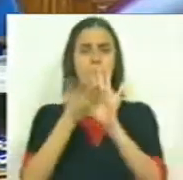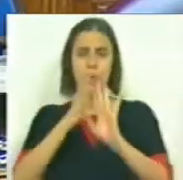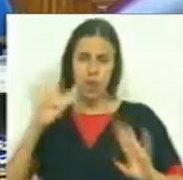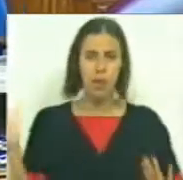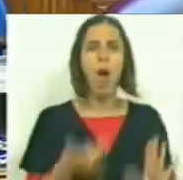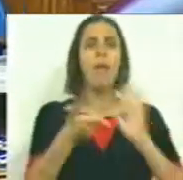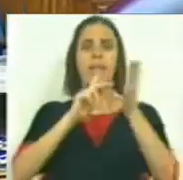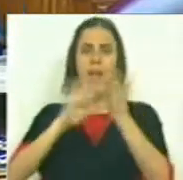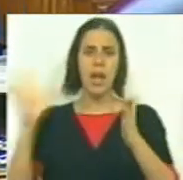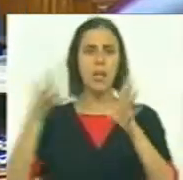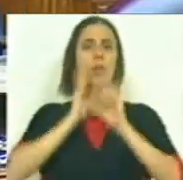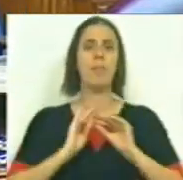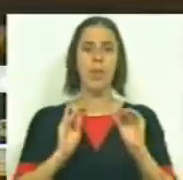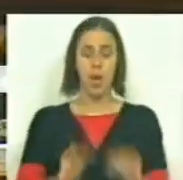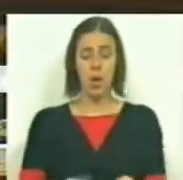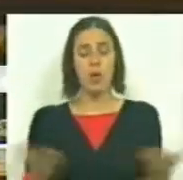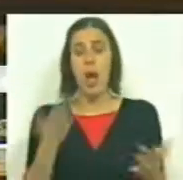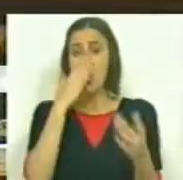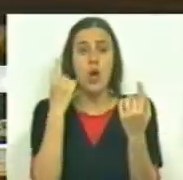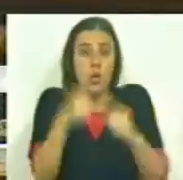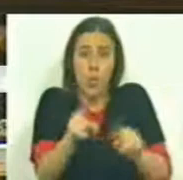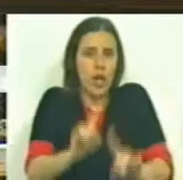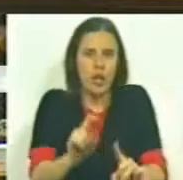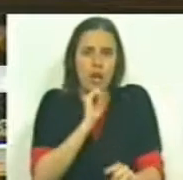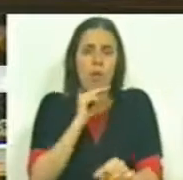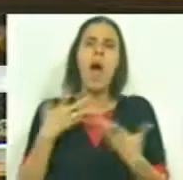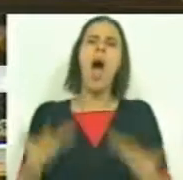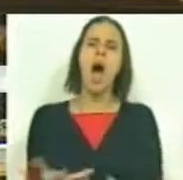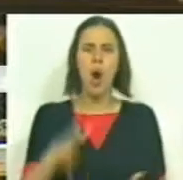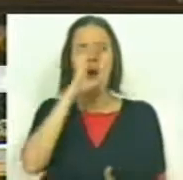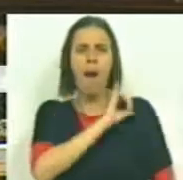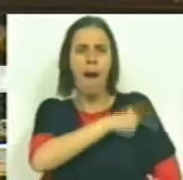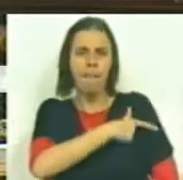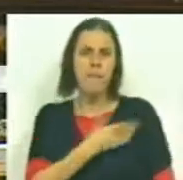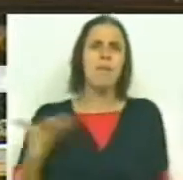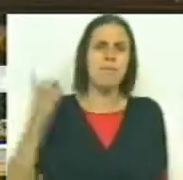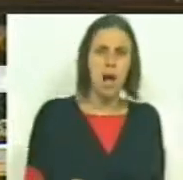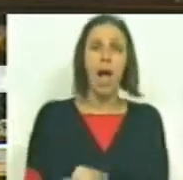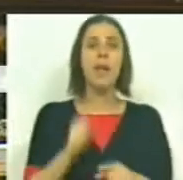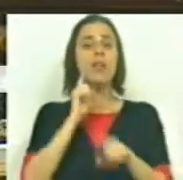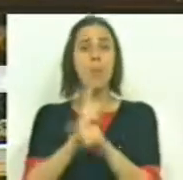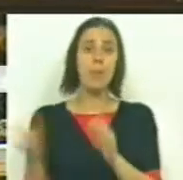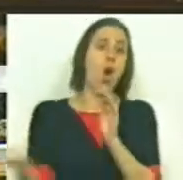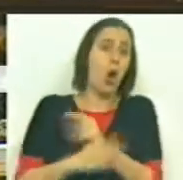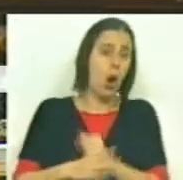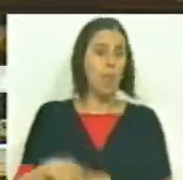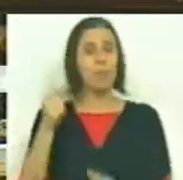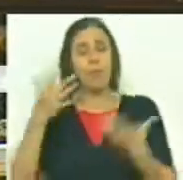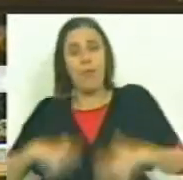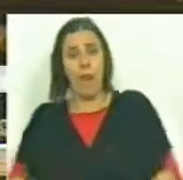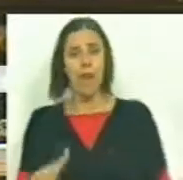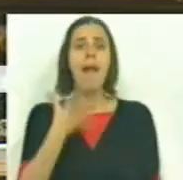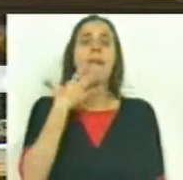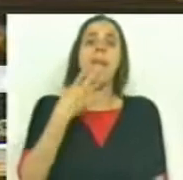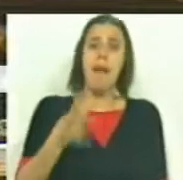psicólogos, mais técnicos pedagógicos. Como se não bastasse, este governo ainda vai mais longe. Mesmo roubando o subsídio de